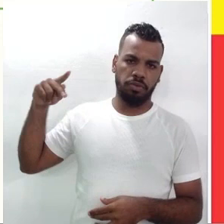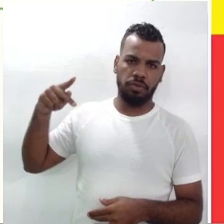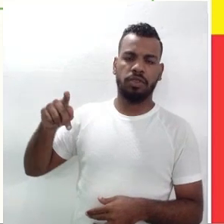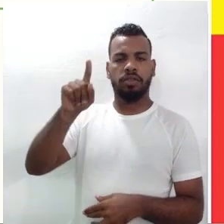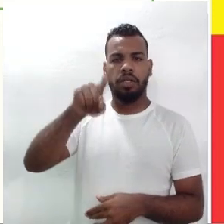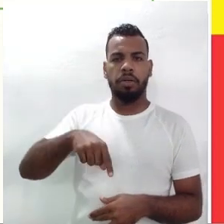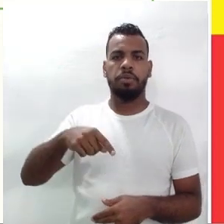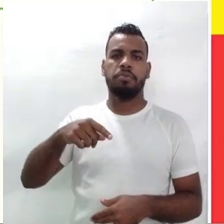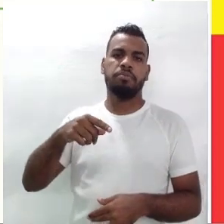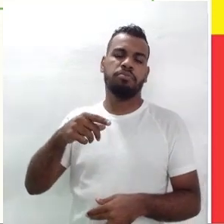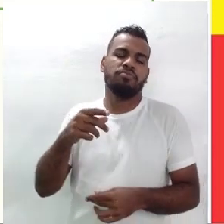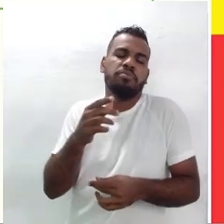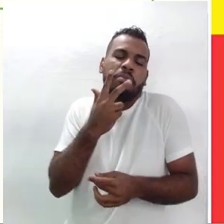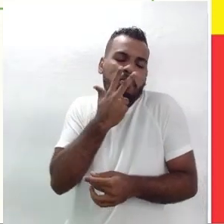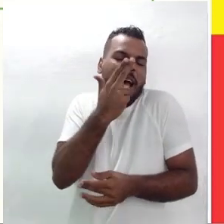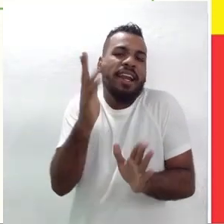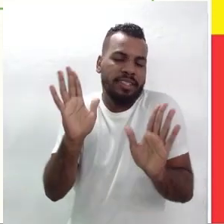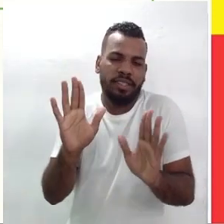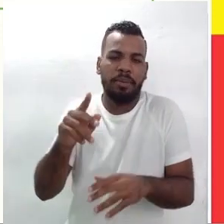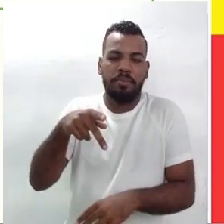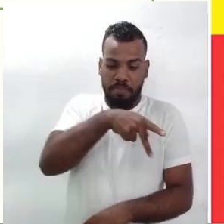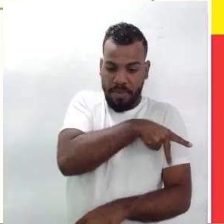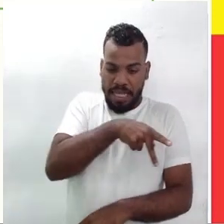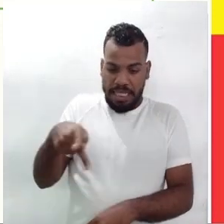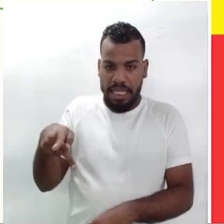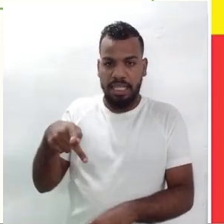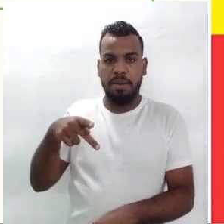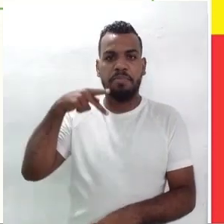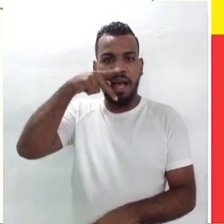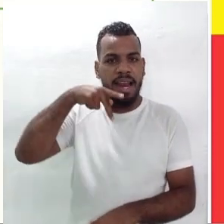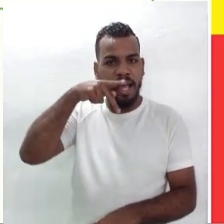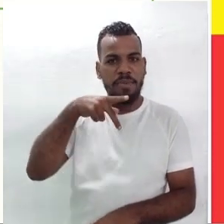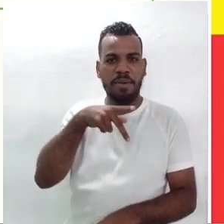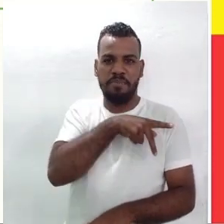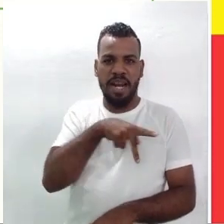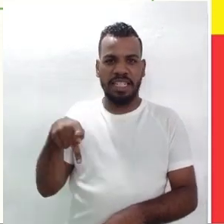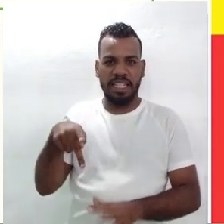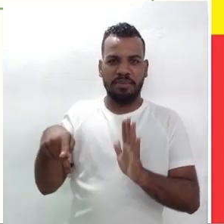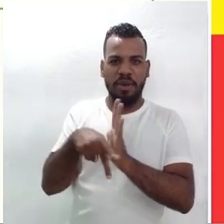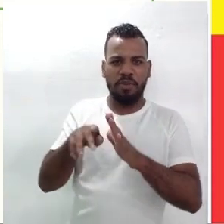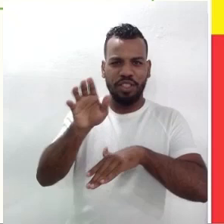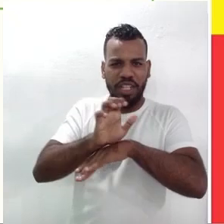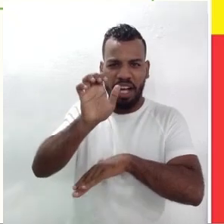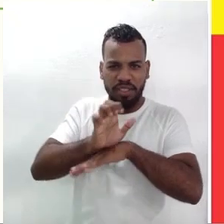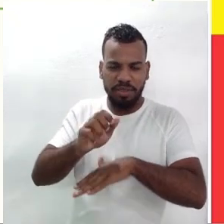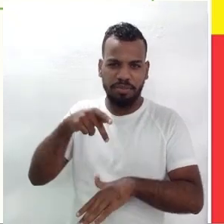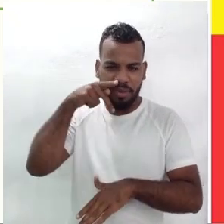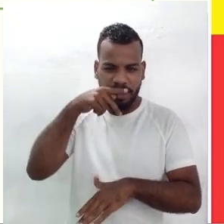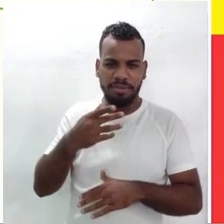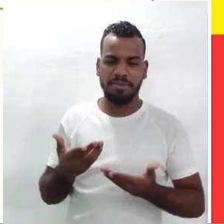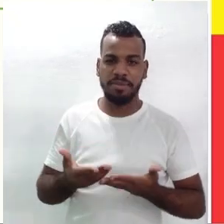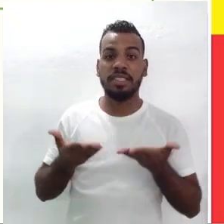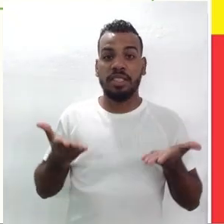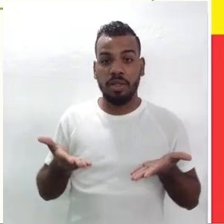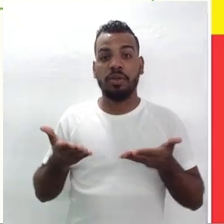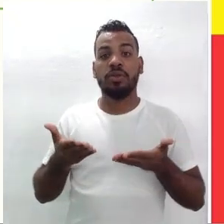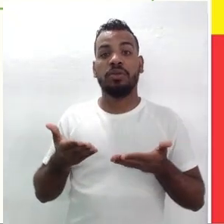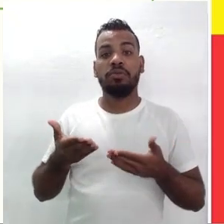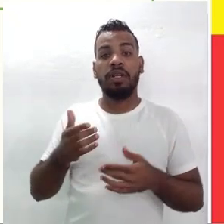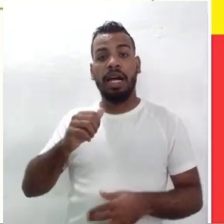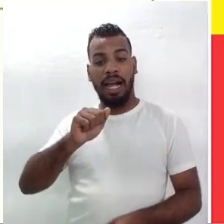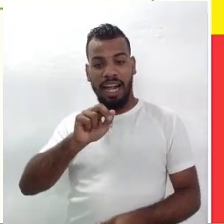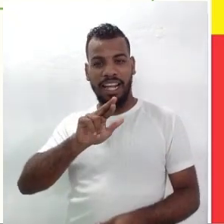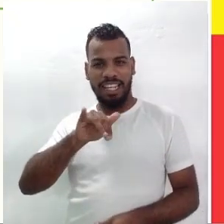Estado da Paraíba, era um nome utilizado na época, e Ariano nasceu dentro das dependências do